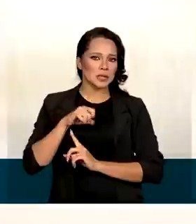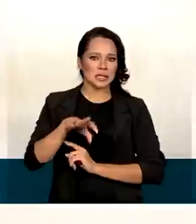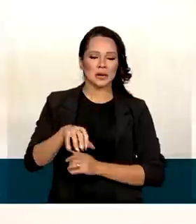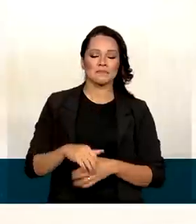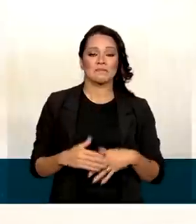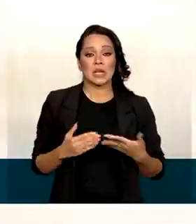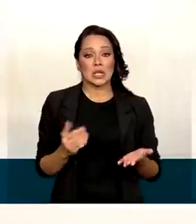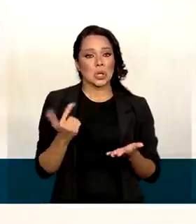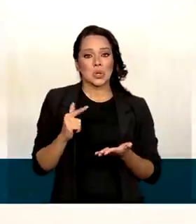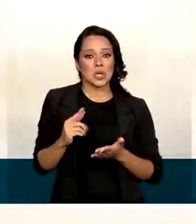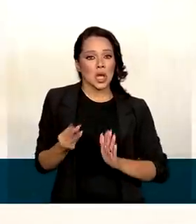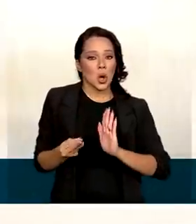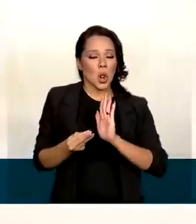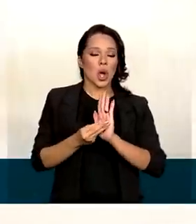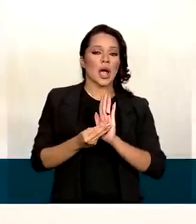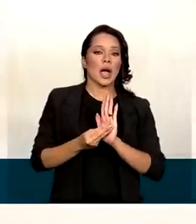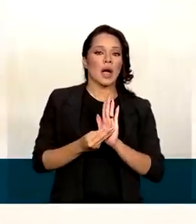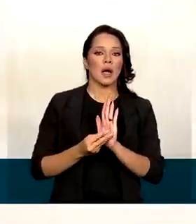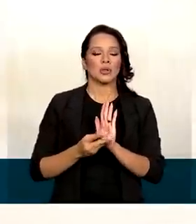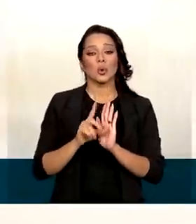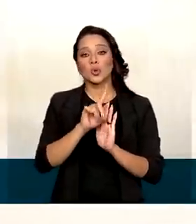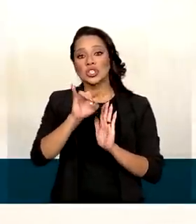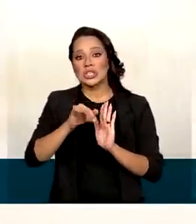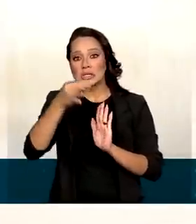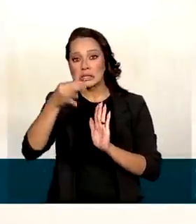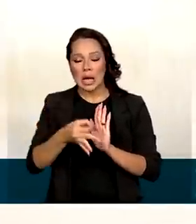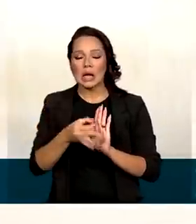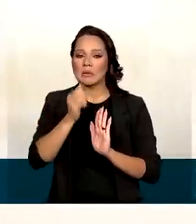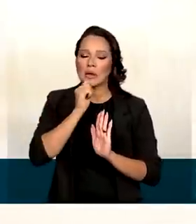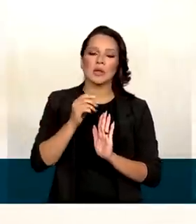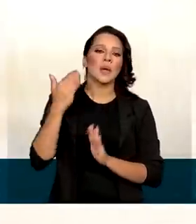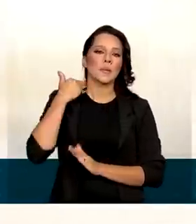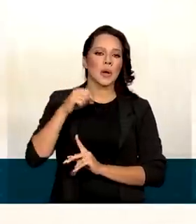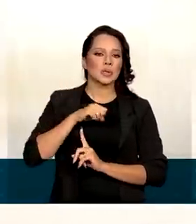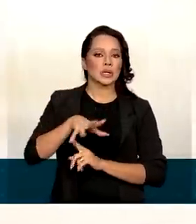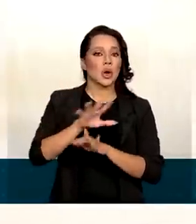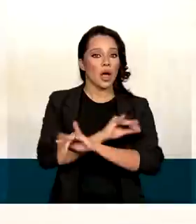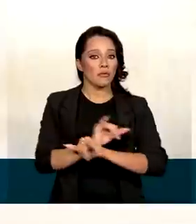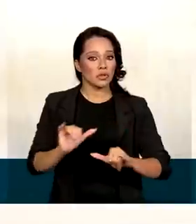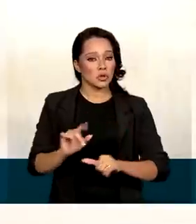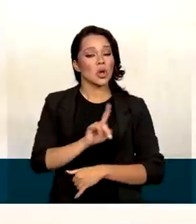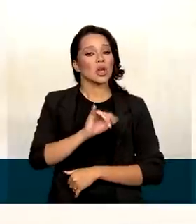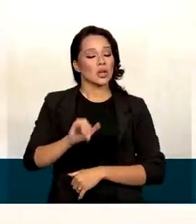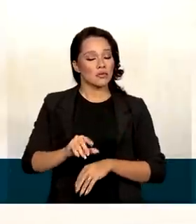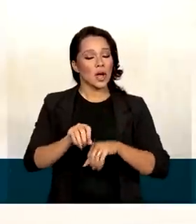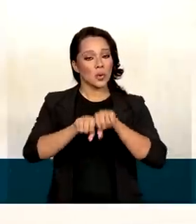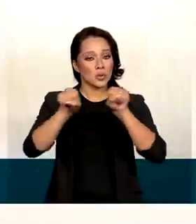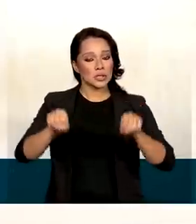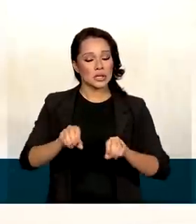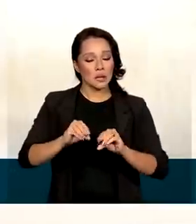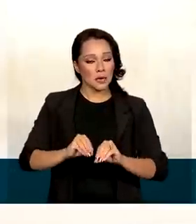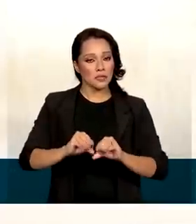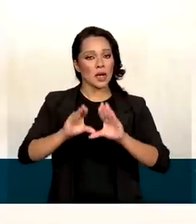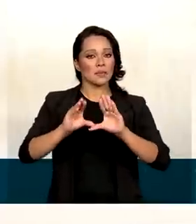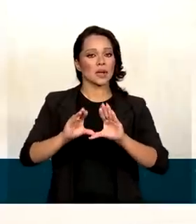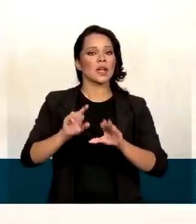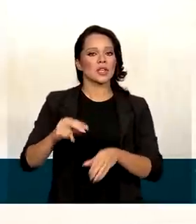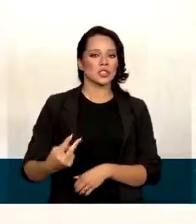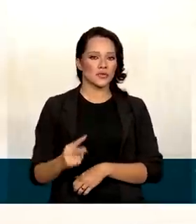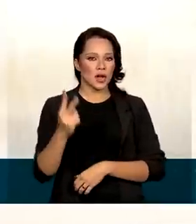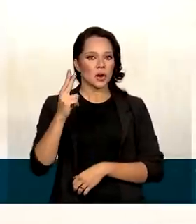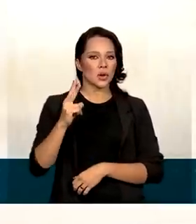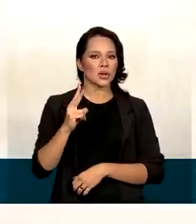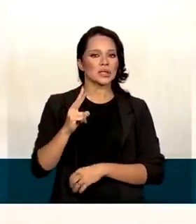embora não tenha estabelecido uma data para isso, o Banco Central informou que vai reabrir o chamado sistema de